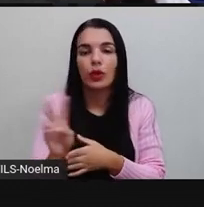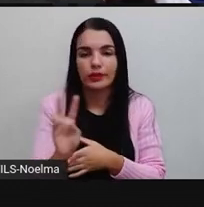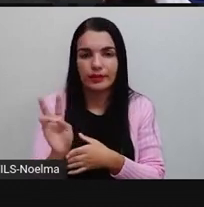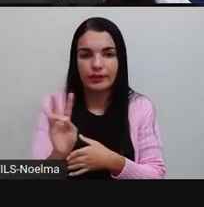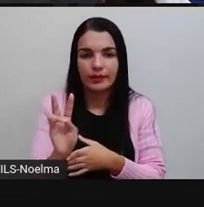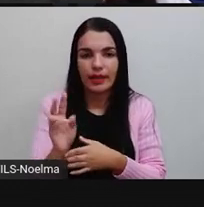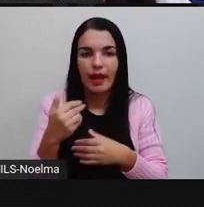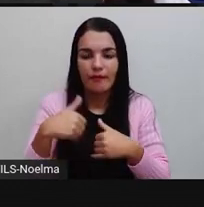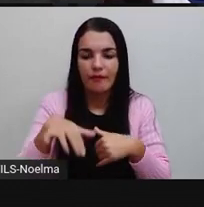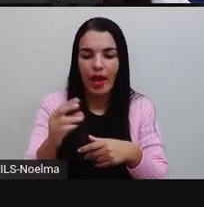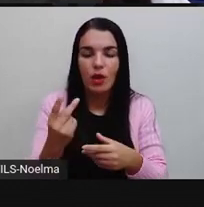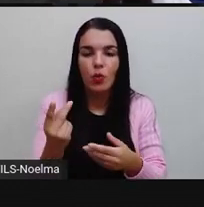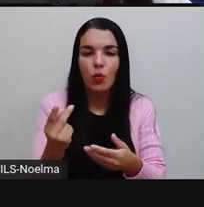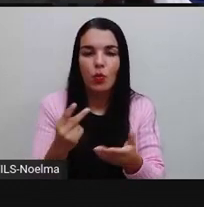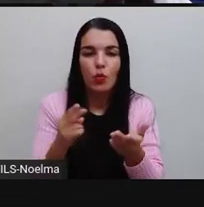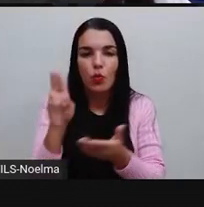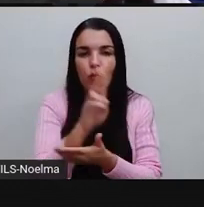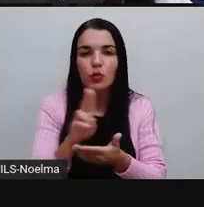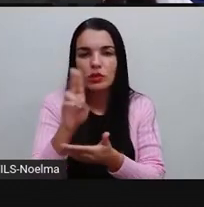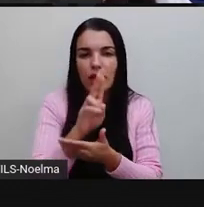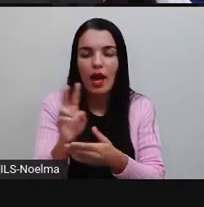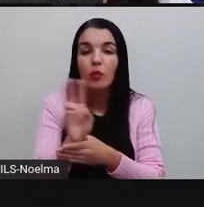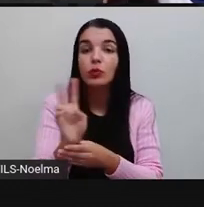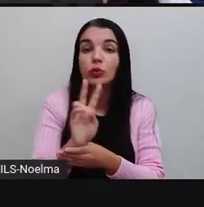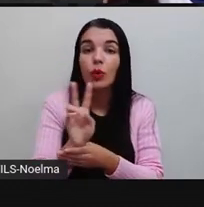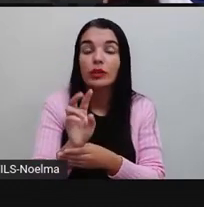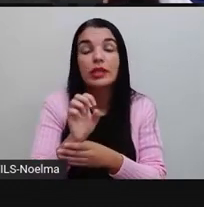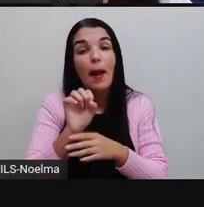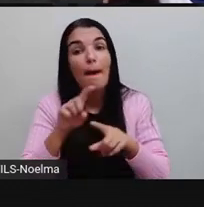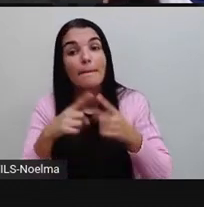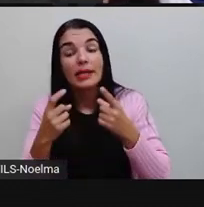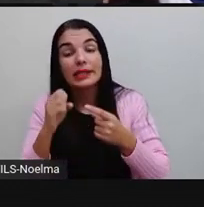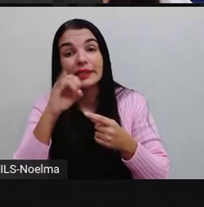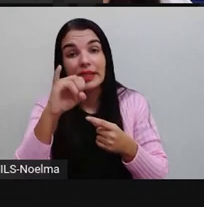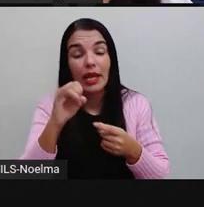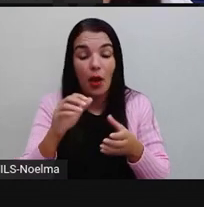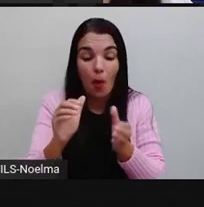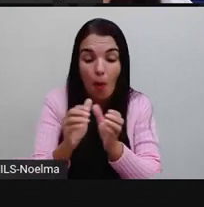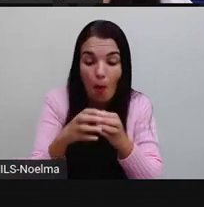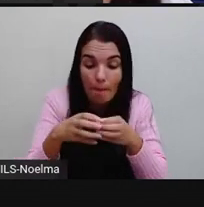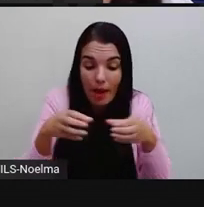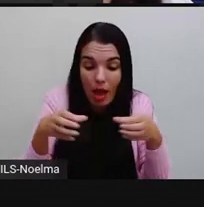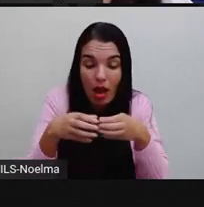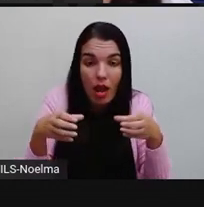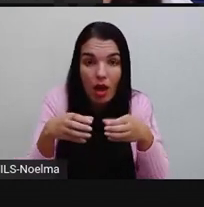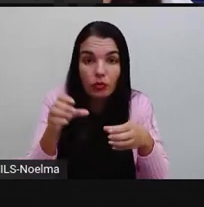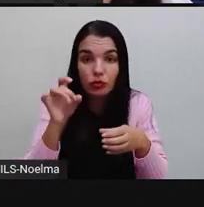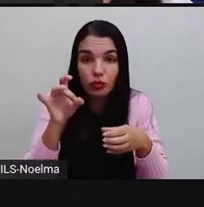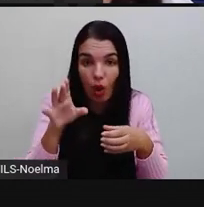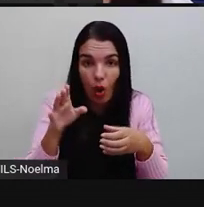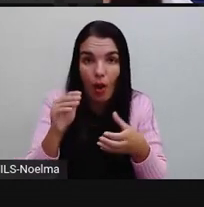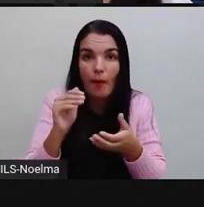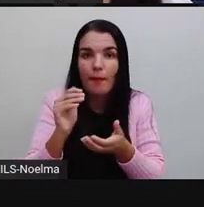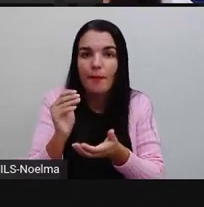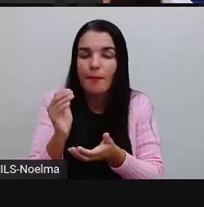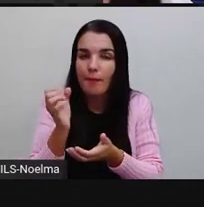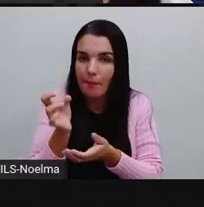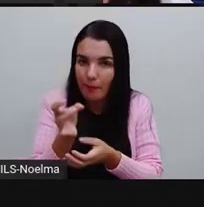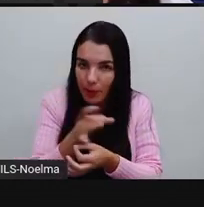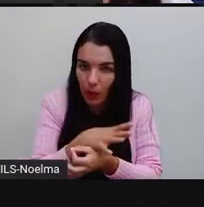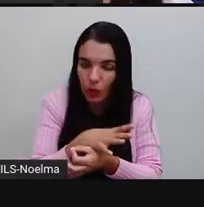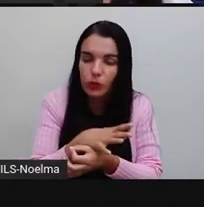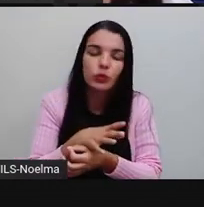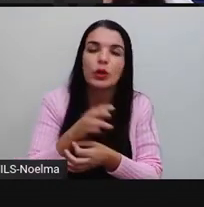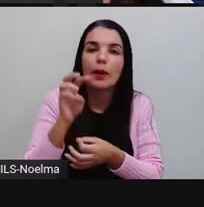aos dois. Por isso que estaria no plural. Se só o melão estivesse maduro, nós falaríamos abacate e melão maduro.